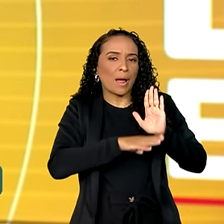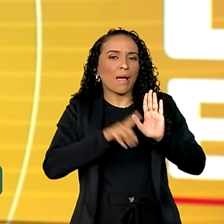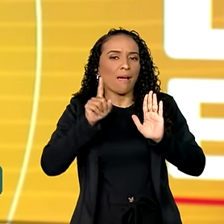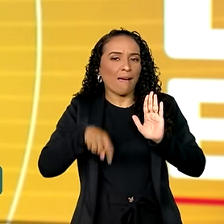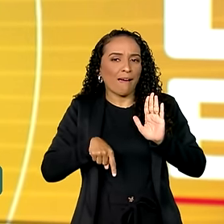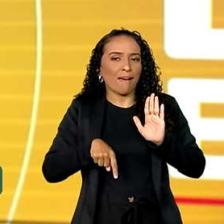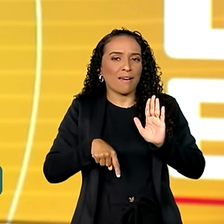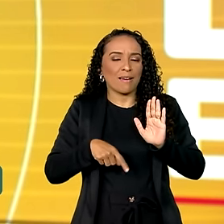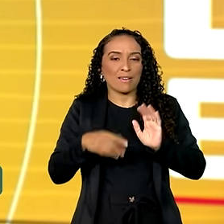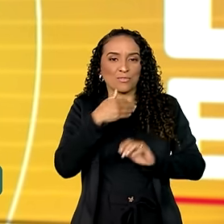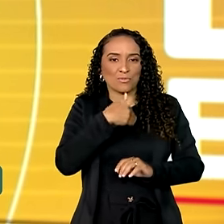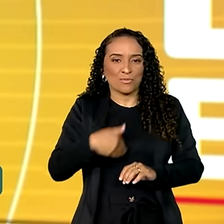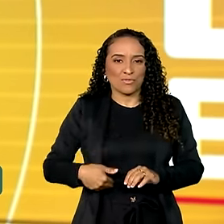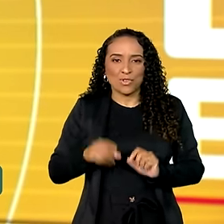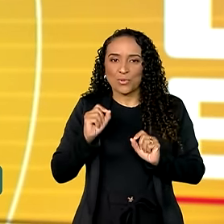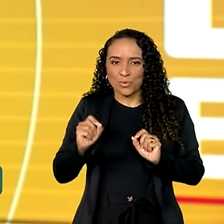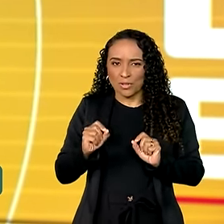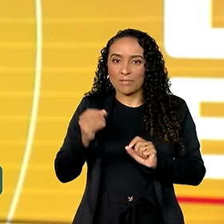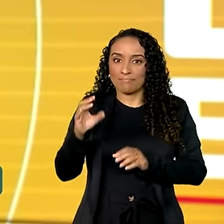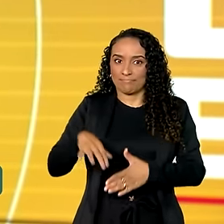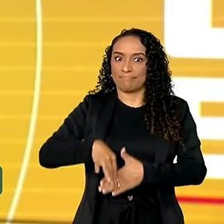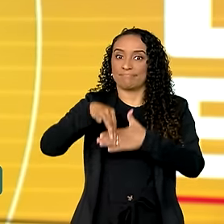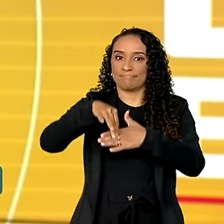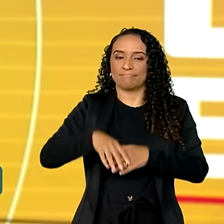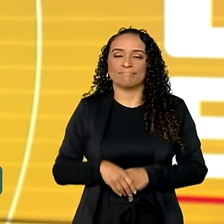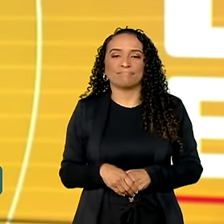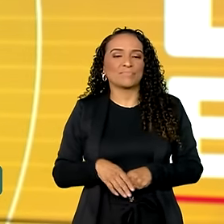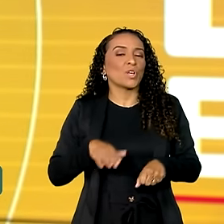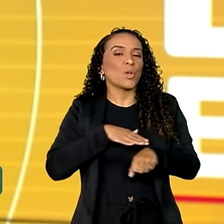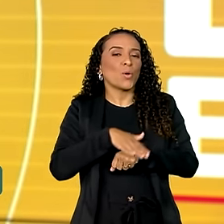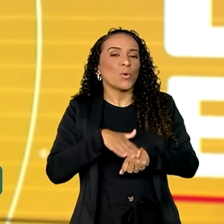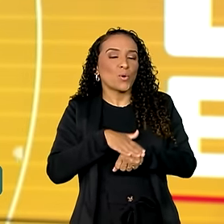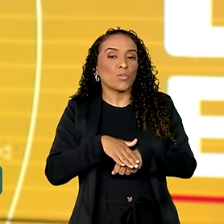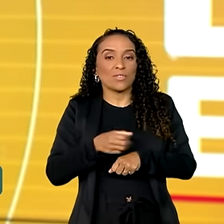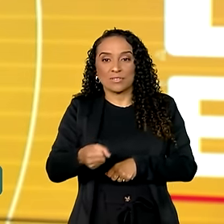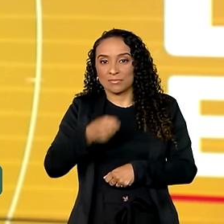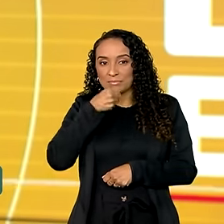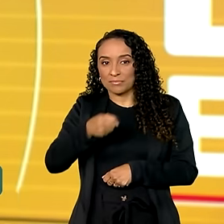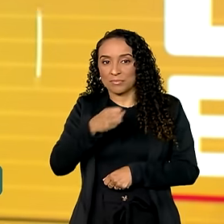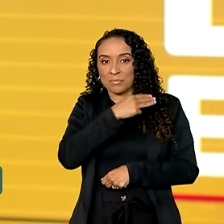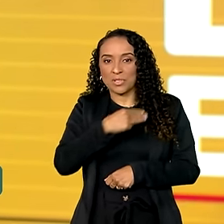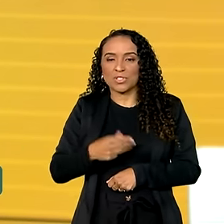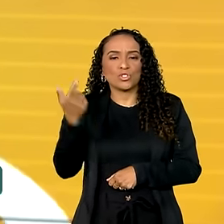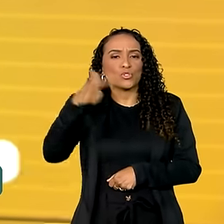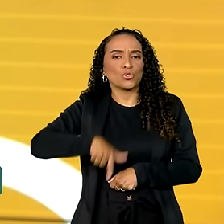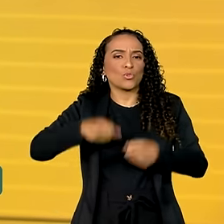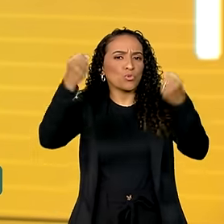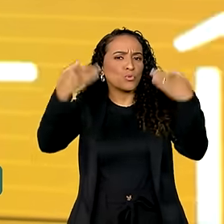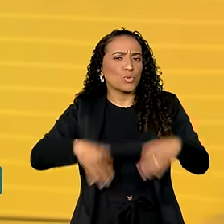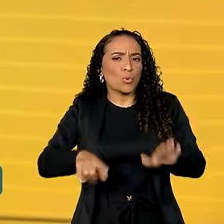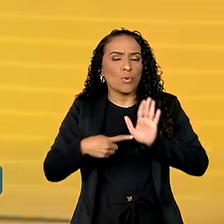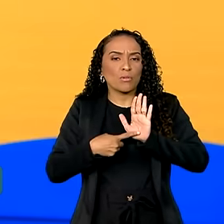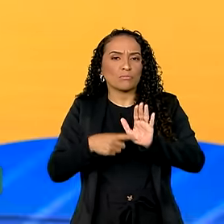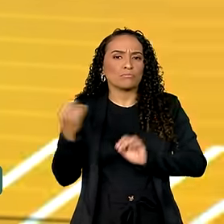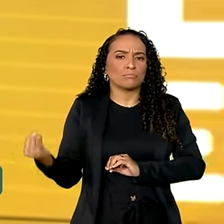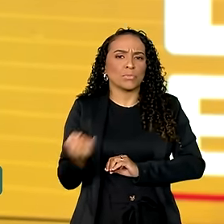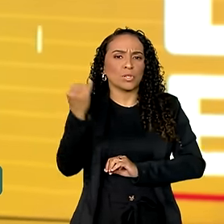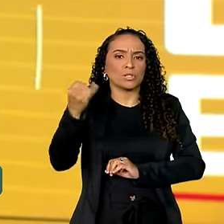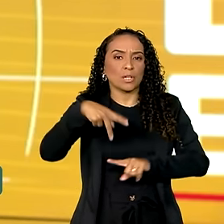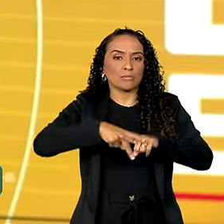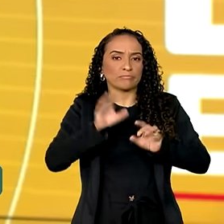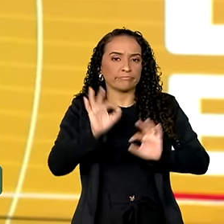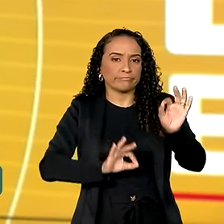consideradas pelo governo prioritárias. Em conversa com a imprensa, o ministro voltou a destacar a importância da